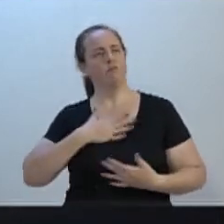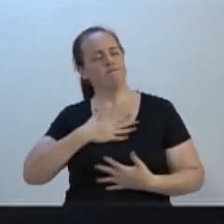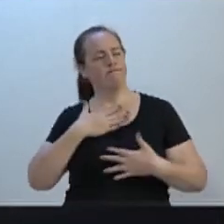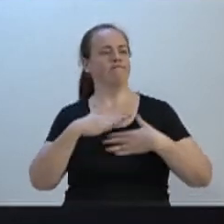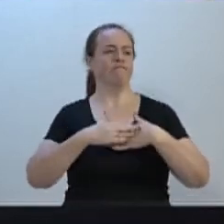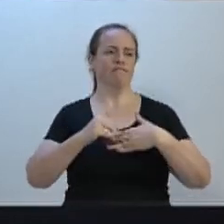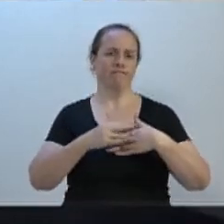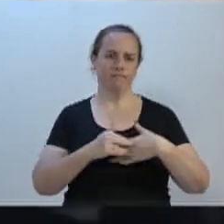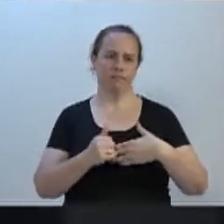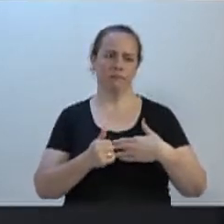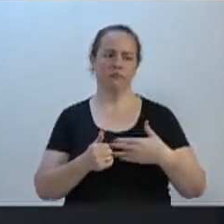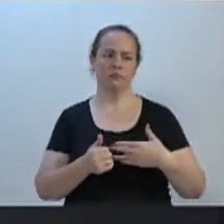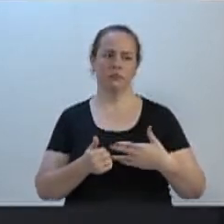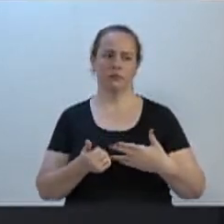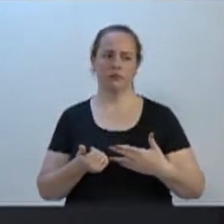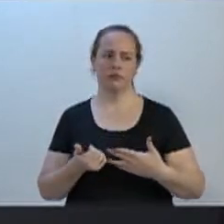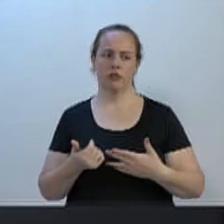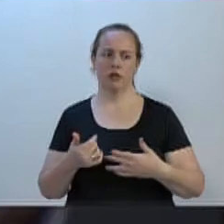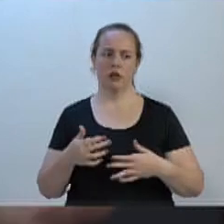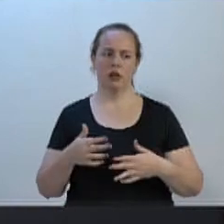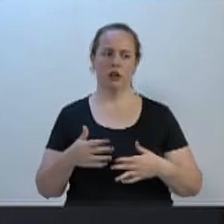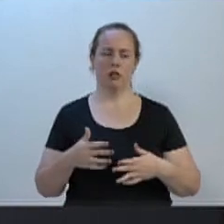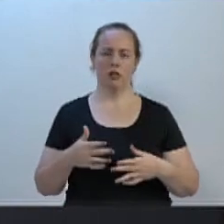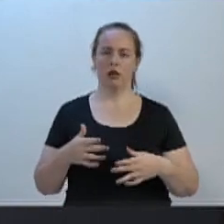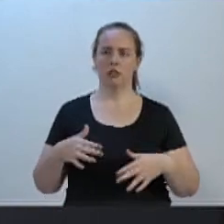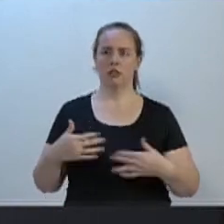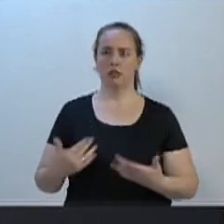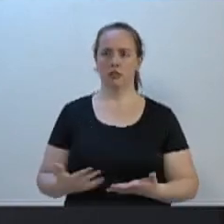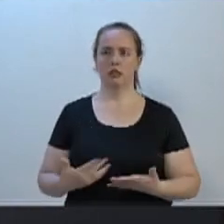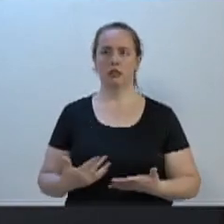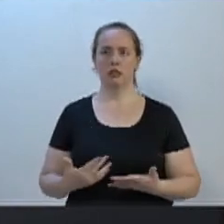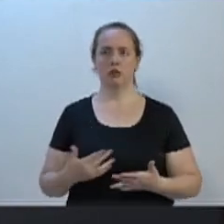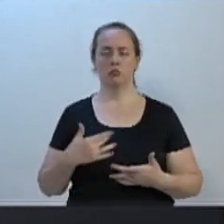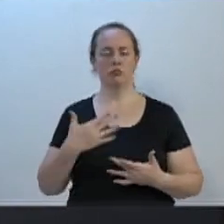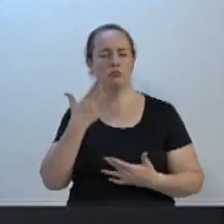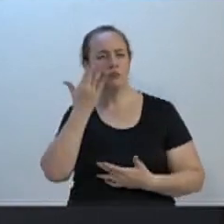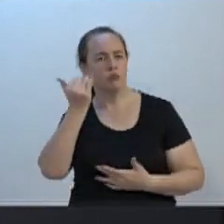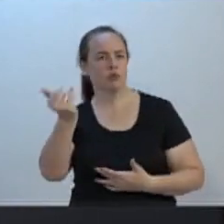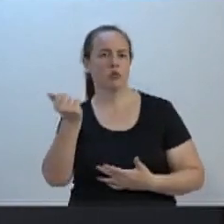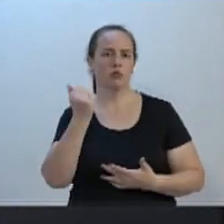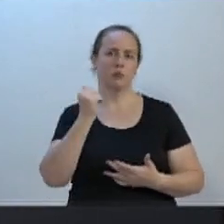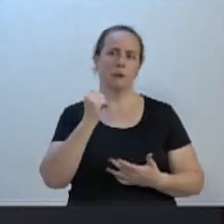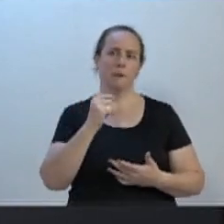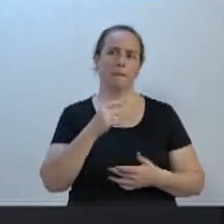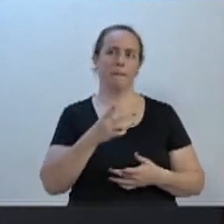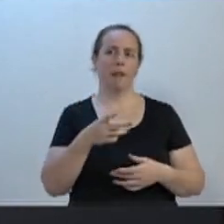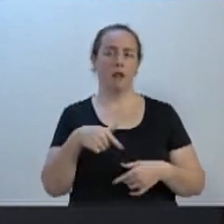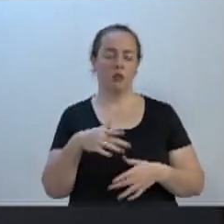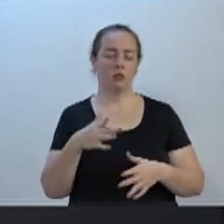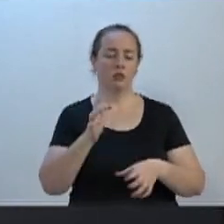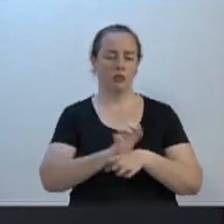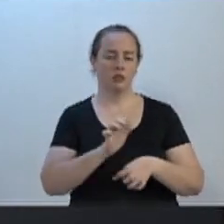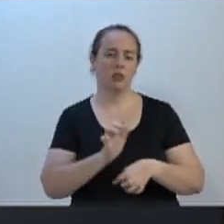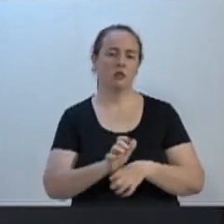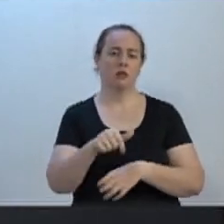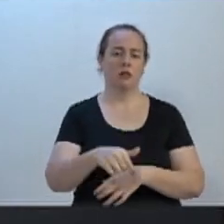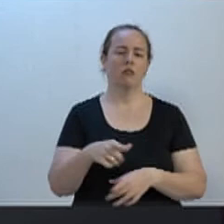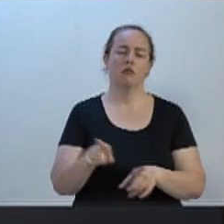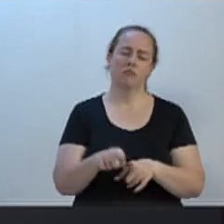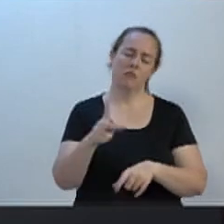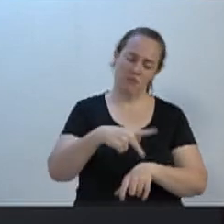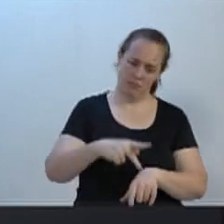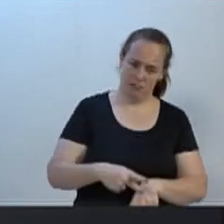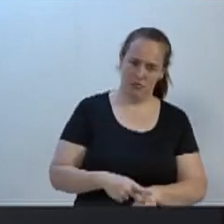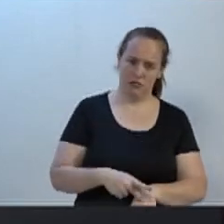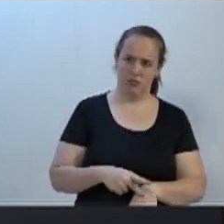nosso carinho, a nossa admiração, não só por esse grande empresário de sucesso aqui, da nossa cidade, do nosso Estado, e até do nosso país,